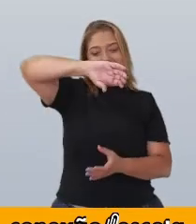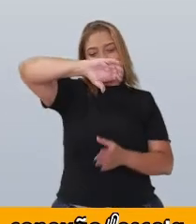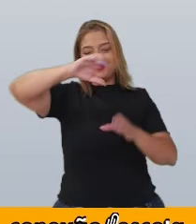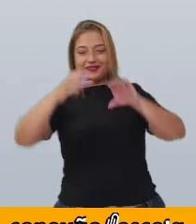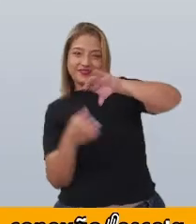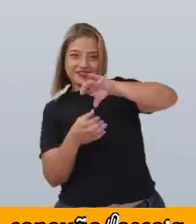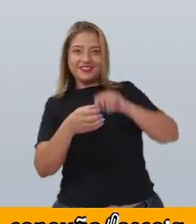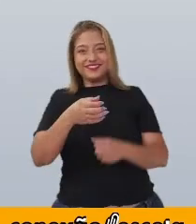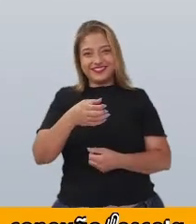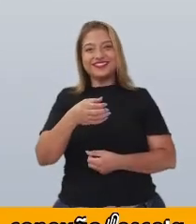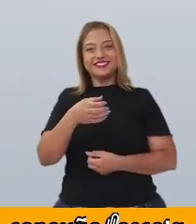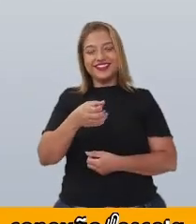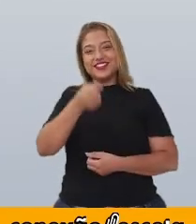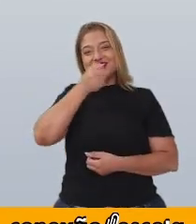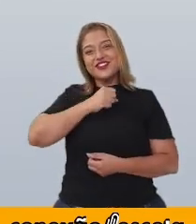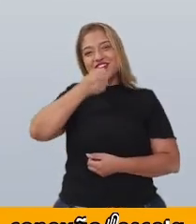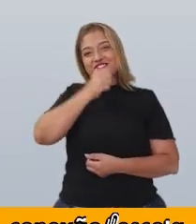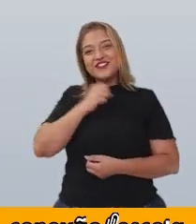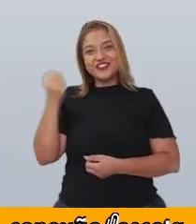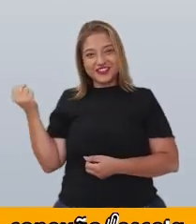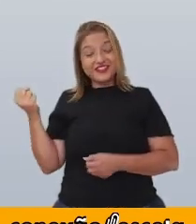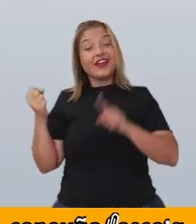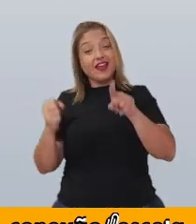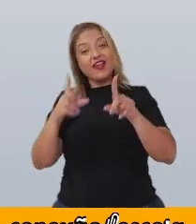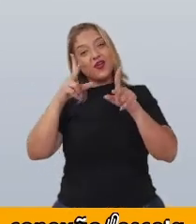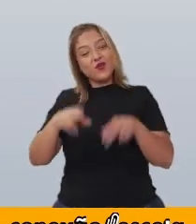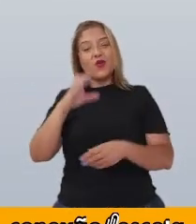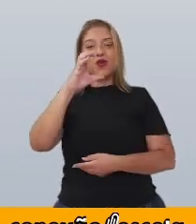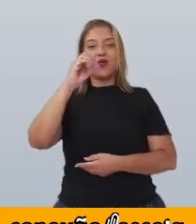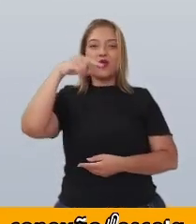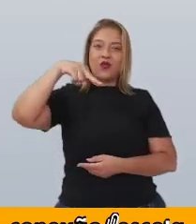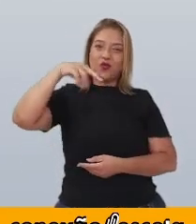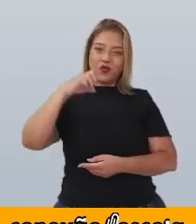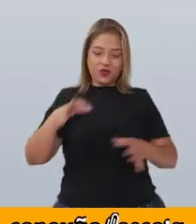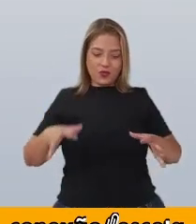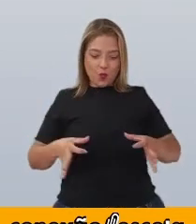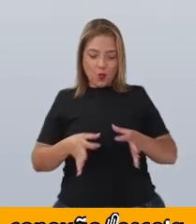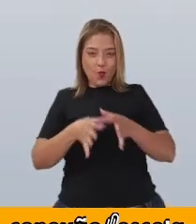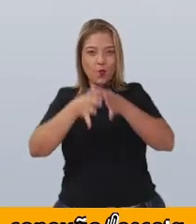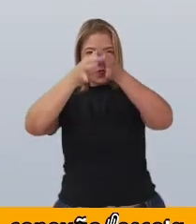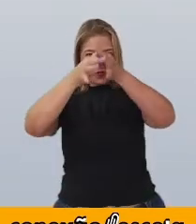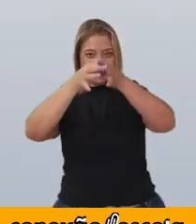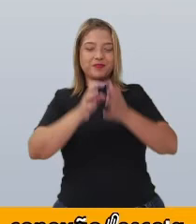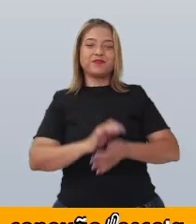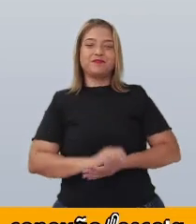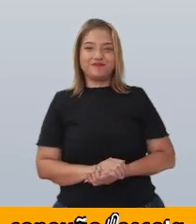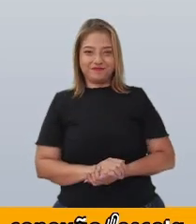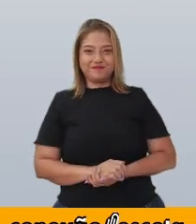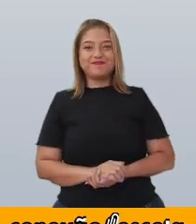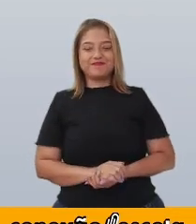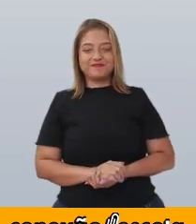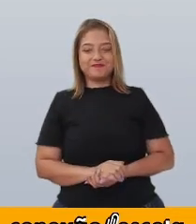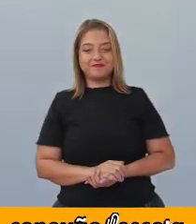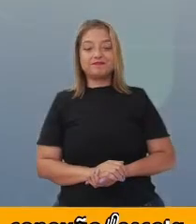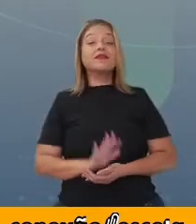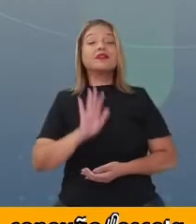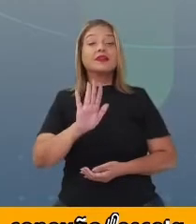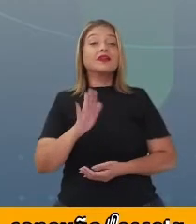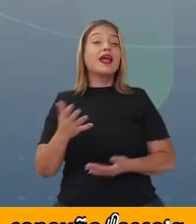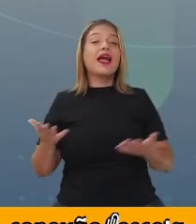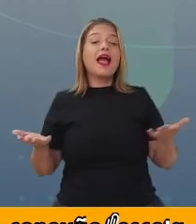Virado. Olha, então esse é o cone. Legal, não é mesmo? E então,